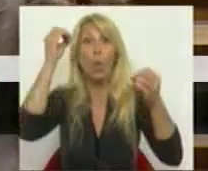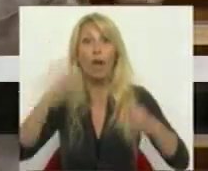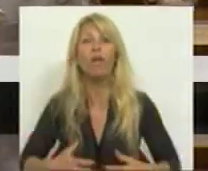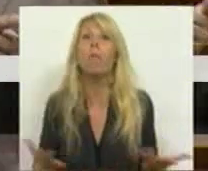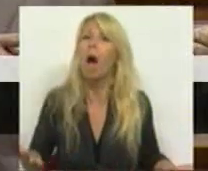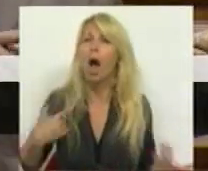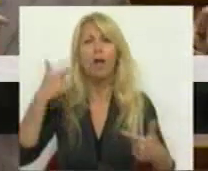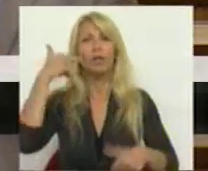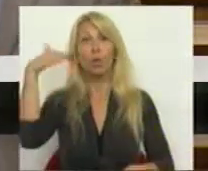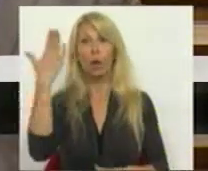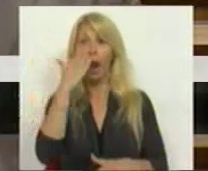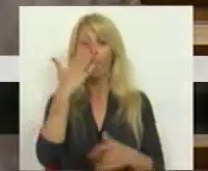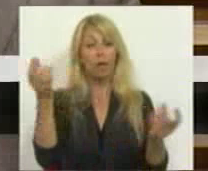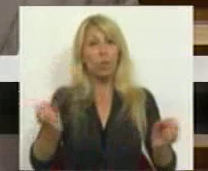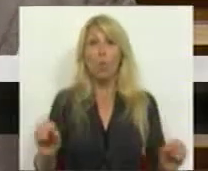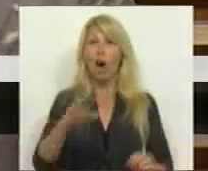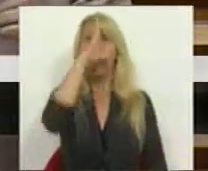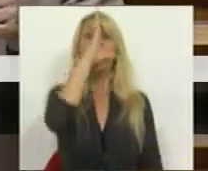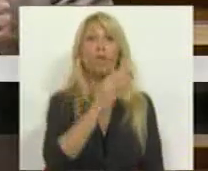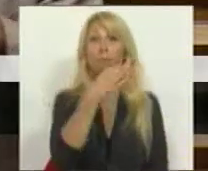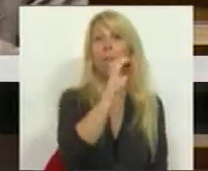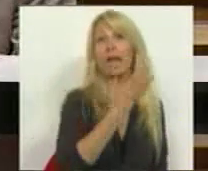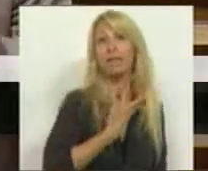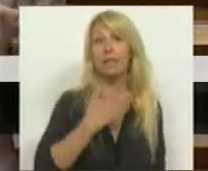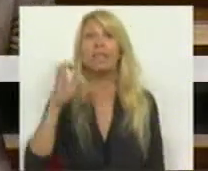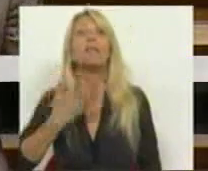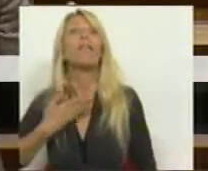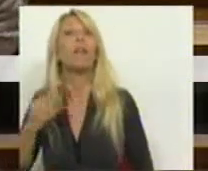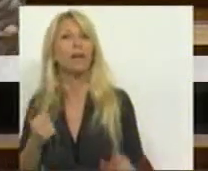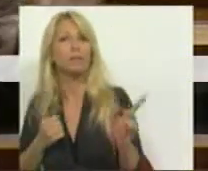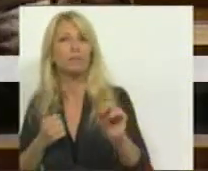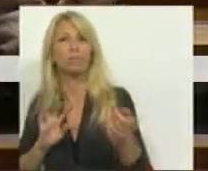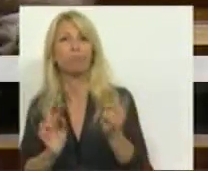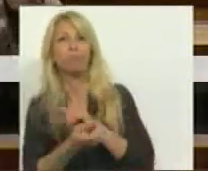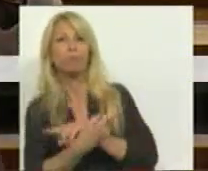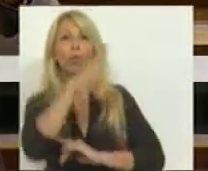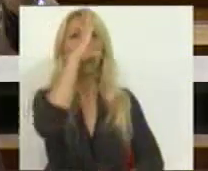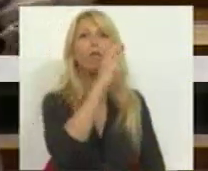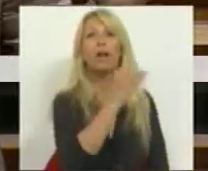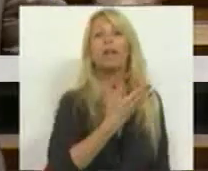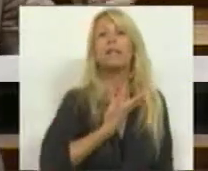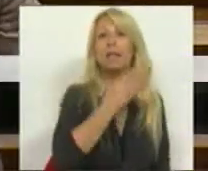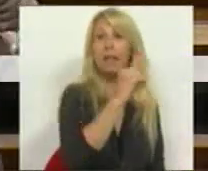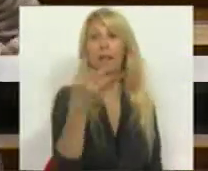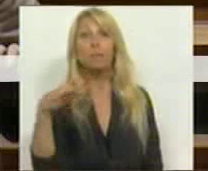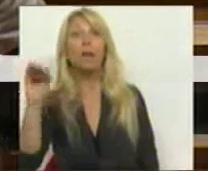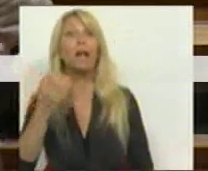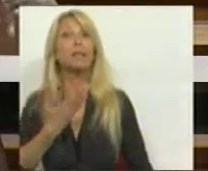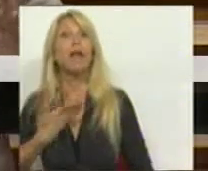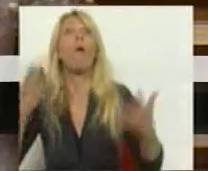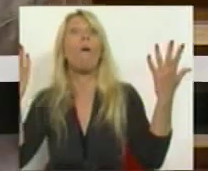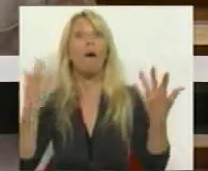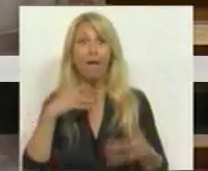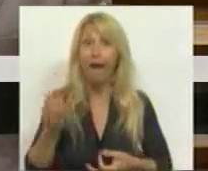não um Governo PSD-CDS, mas um Governo CDS-PSD, afinal nesta bancada já há alegria.